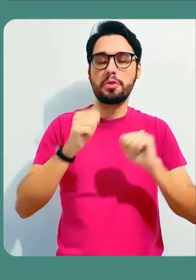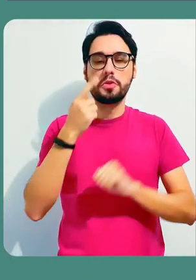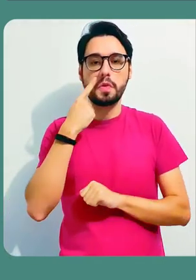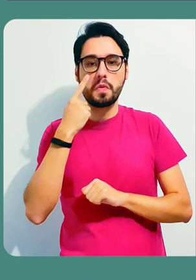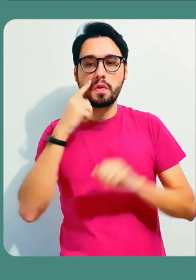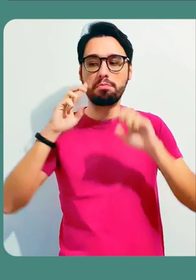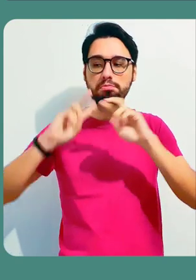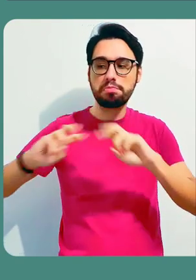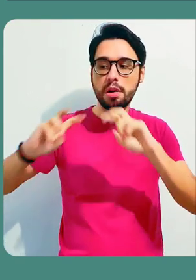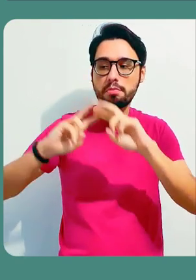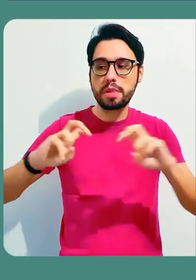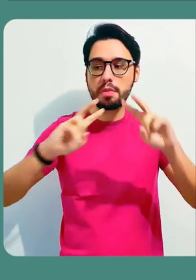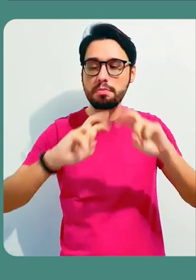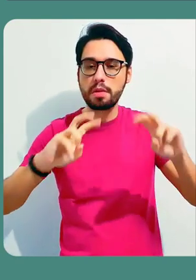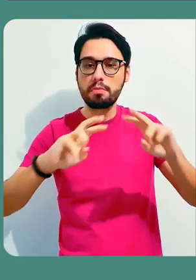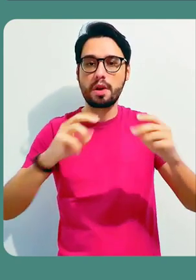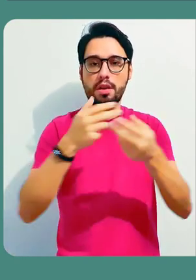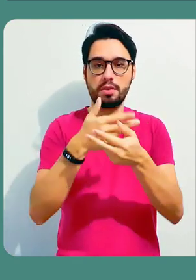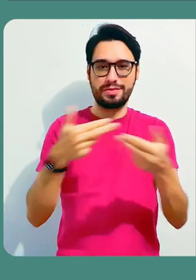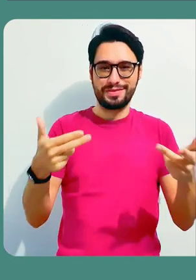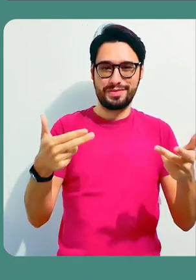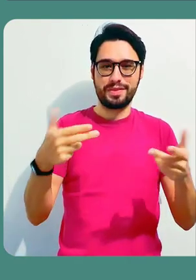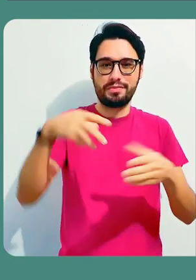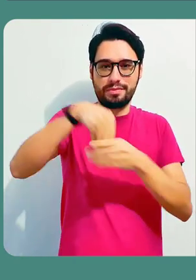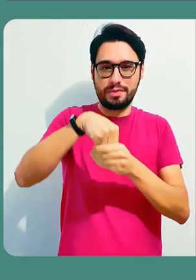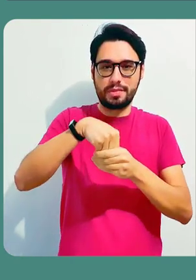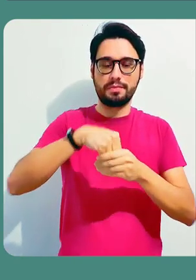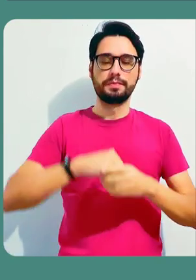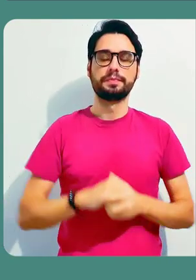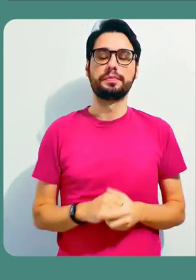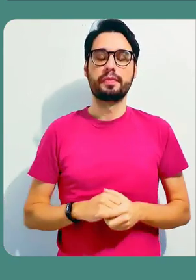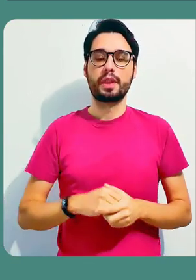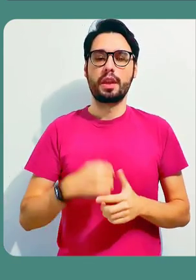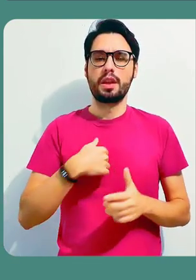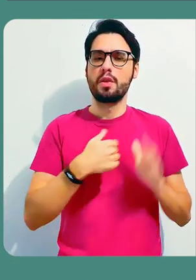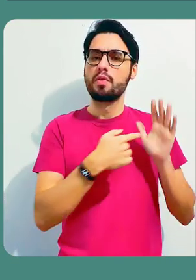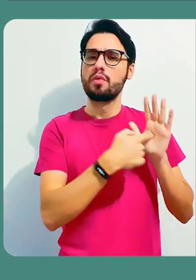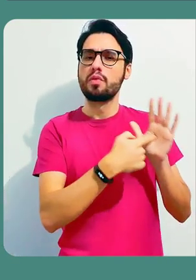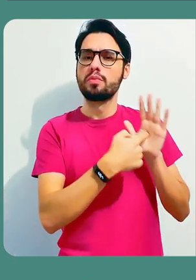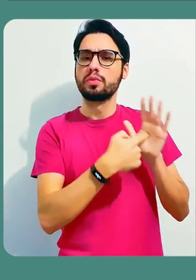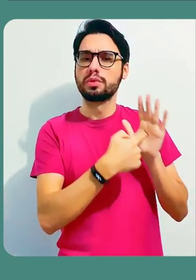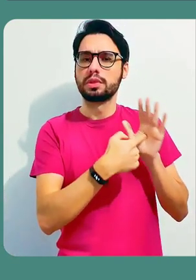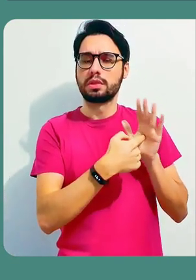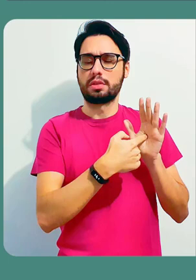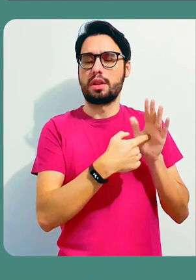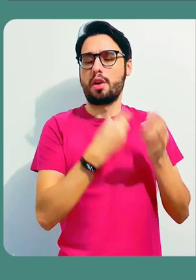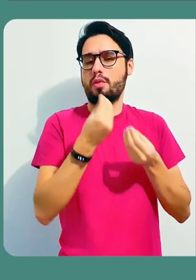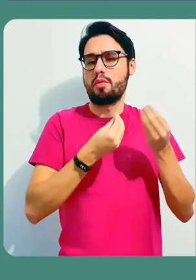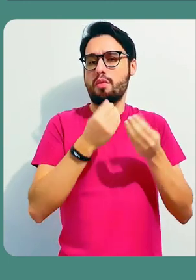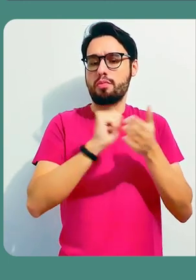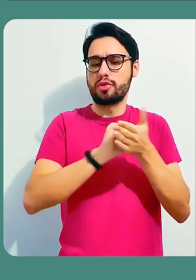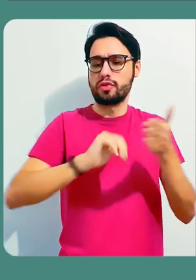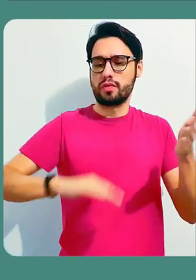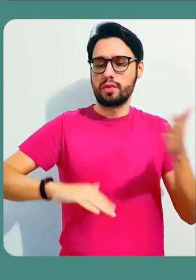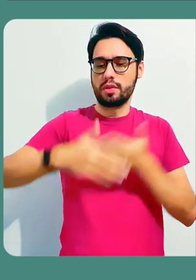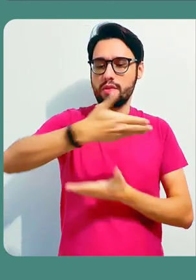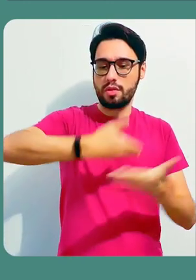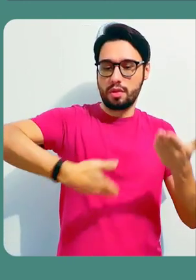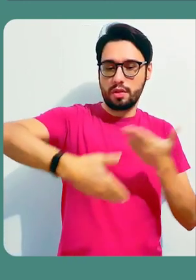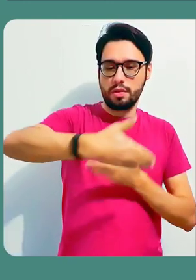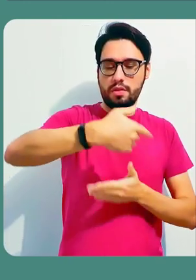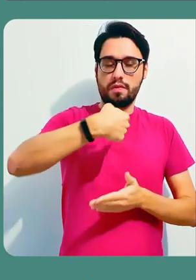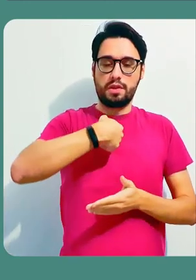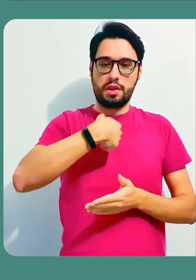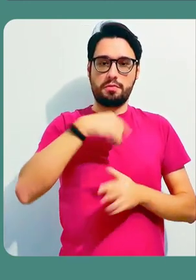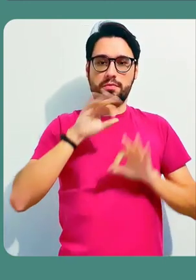branco. Você pode depois explorar aqui todas as possibilidades de layout que o próprio Google sugere para você. Aqui eu vou mostrar